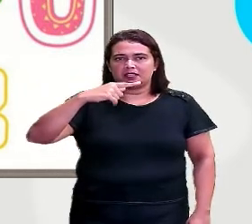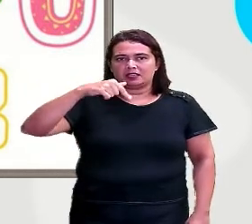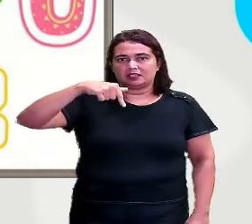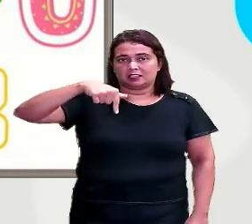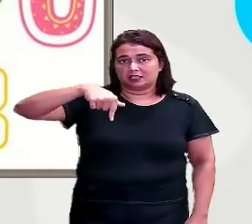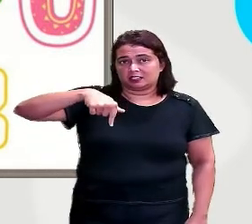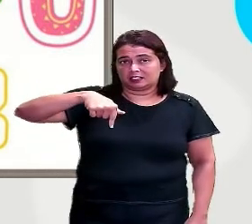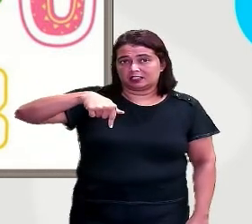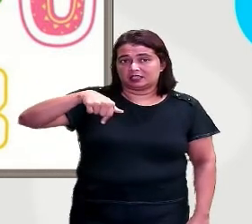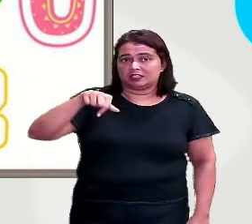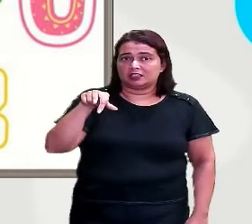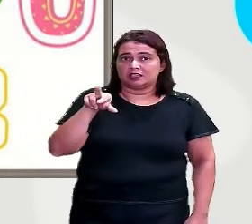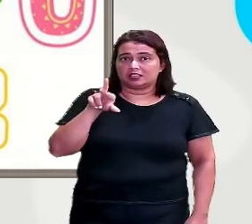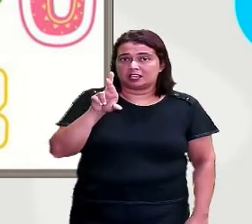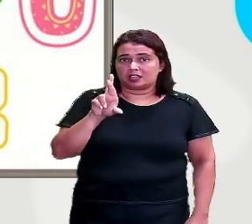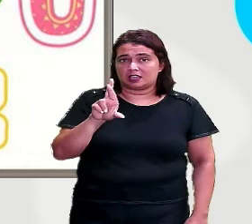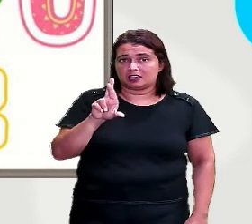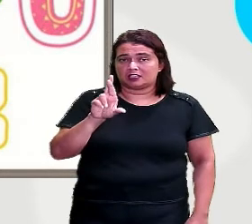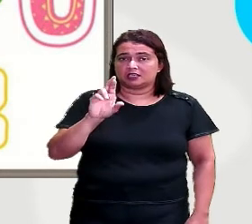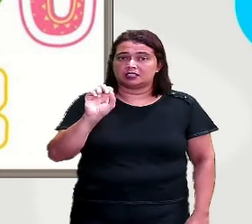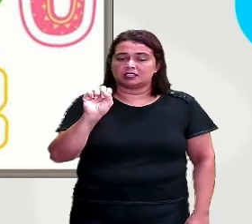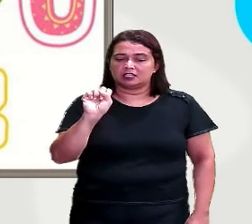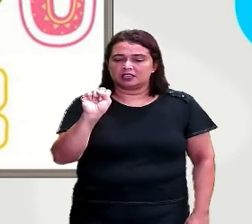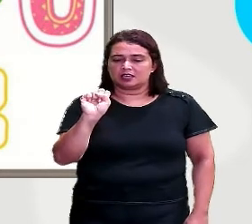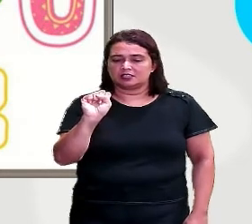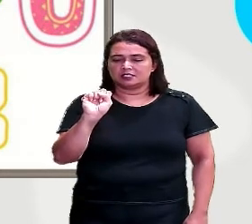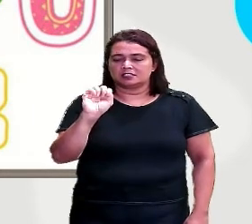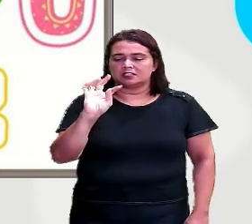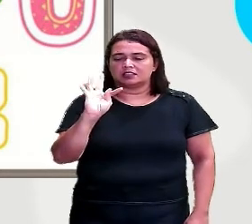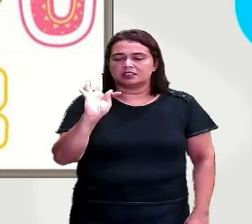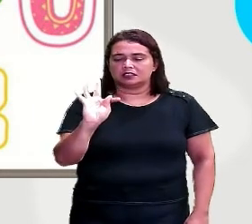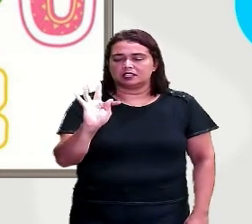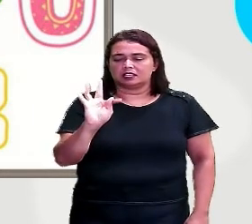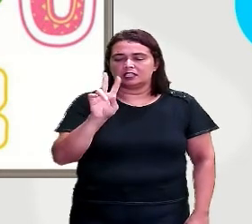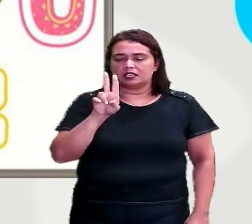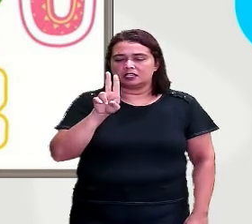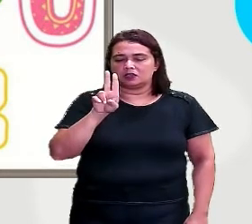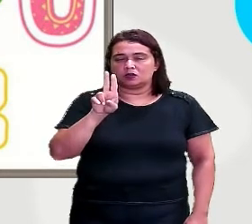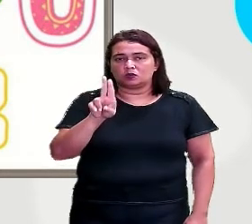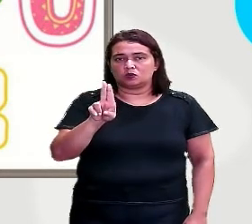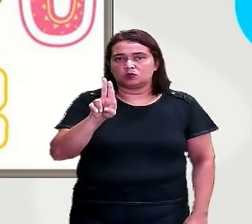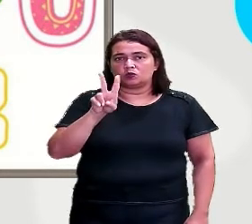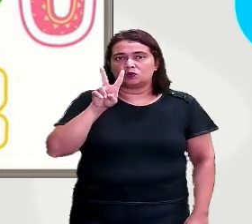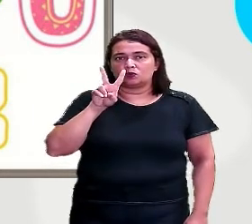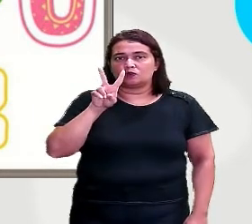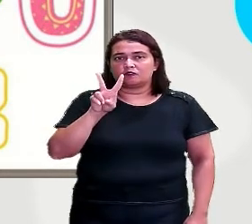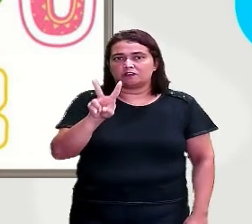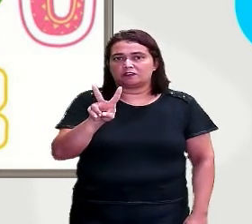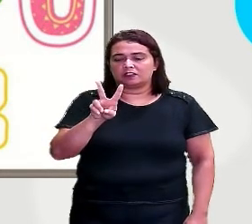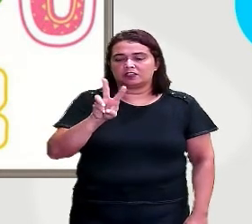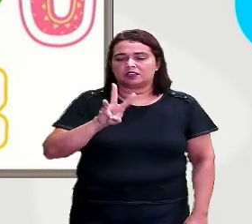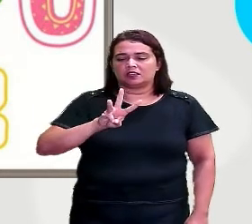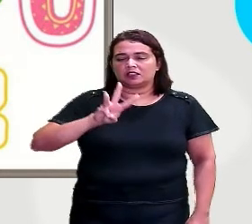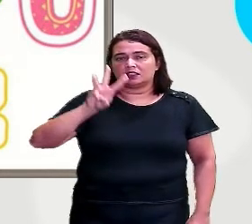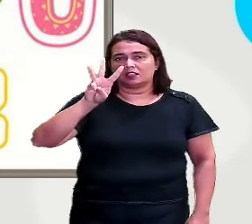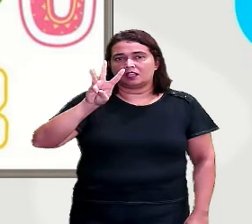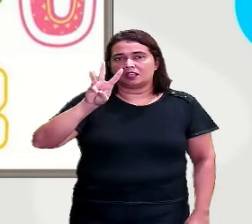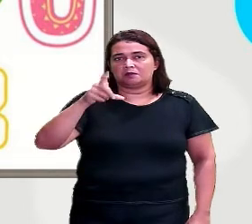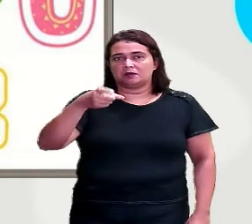P, Q, R, S, T, U, V,